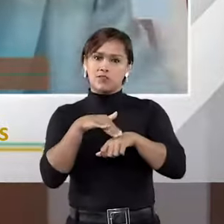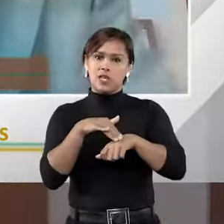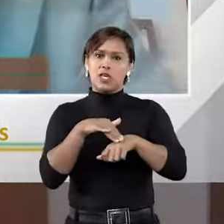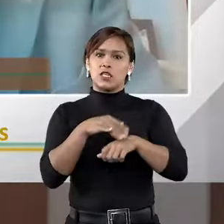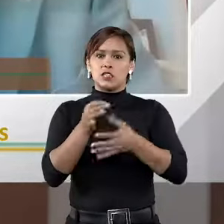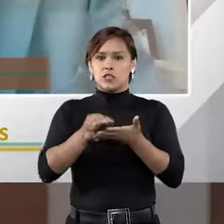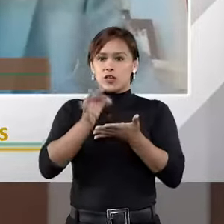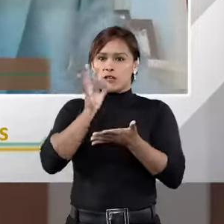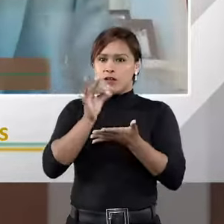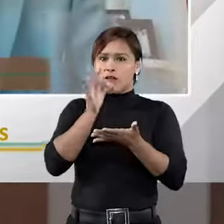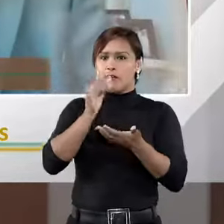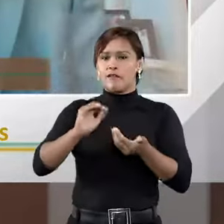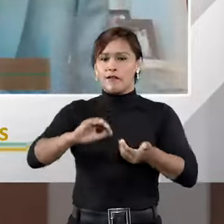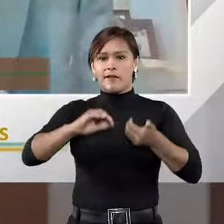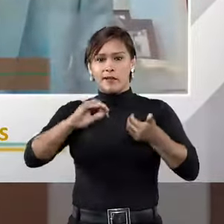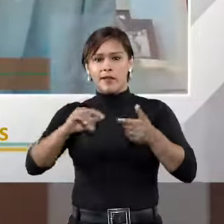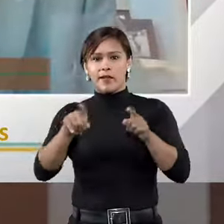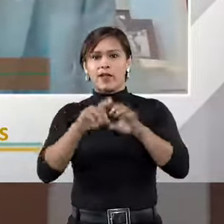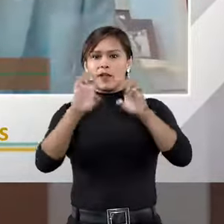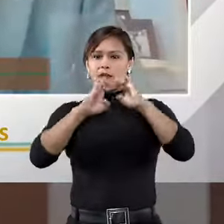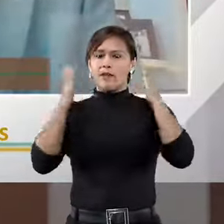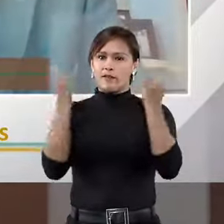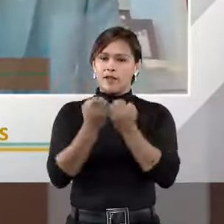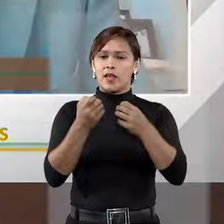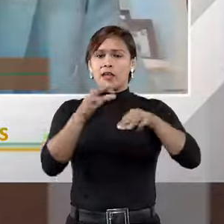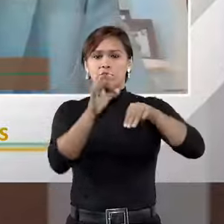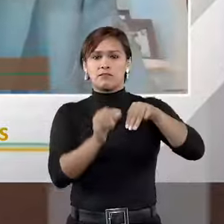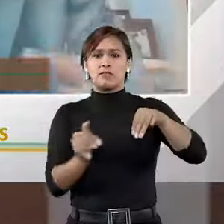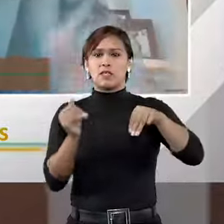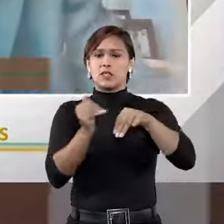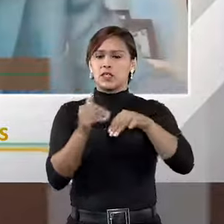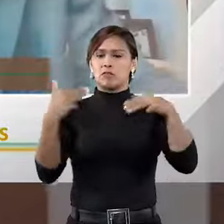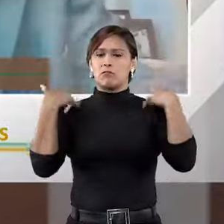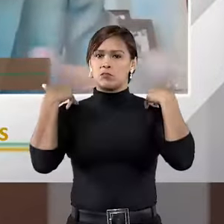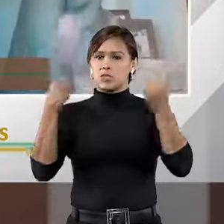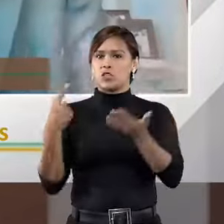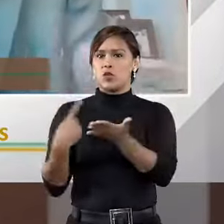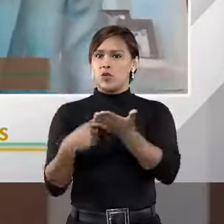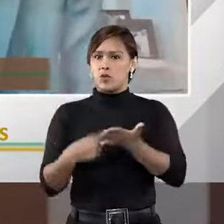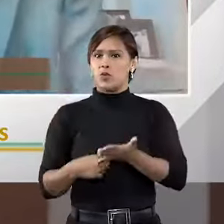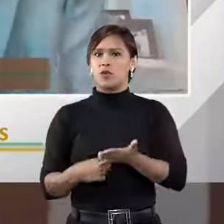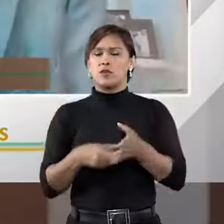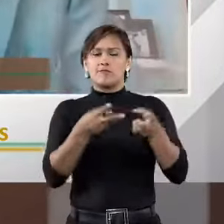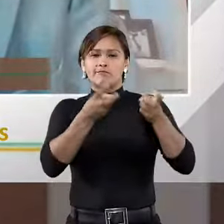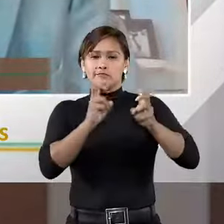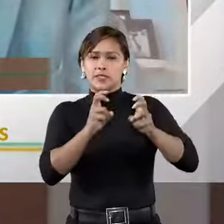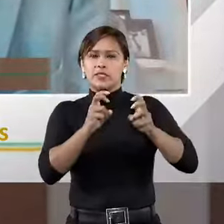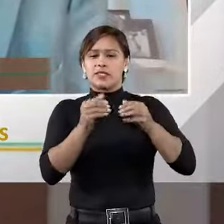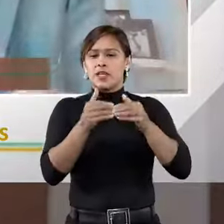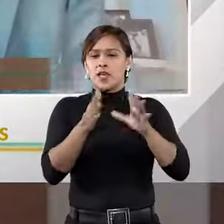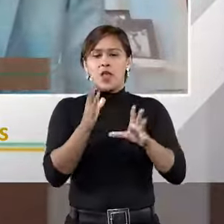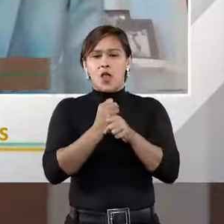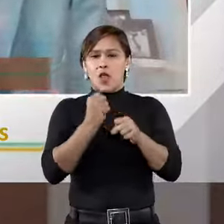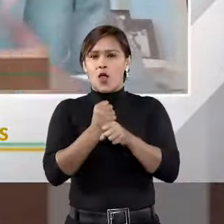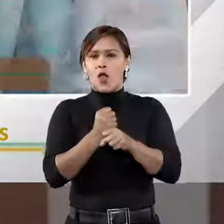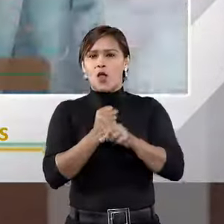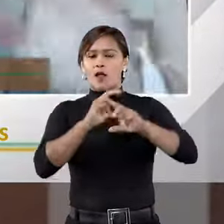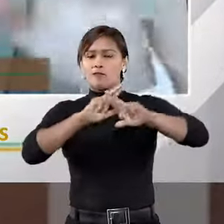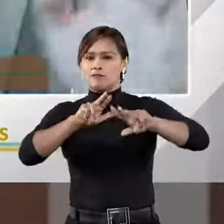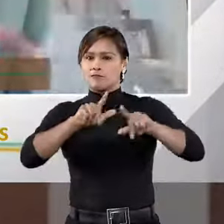café de congressos e eventos, ministros, magistrados concordam, eles percebem que a conta não fecha. Então,